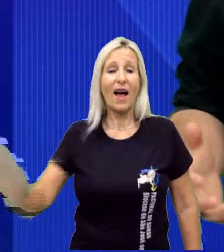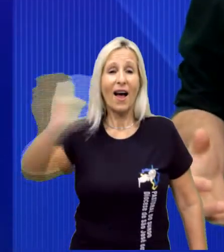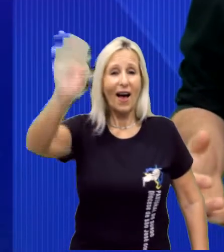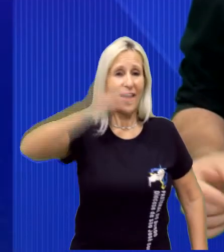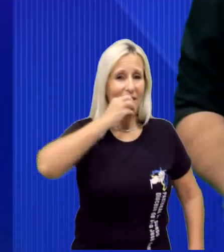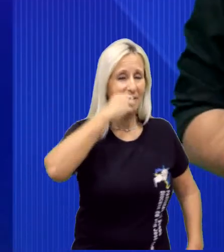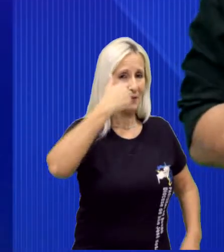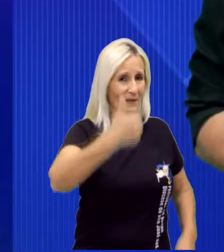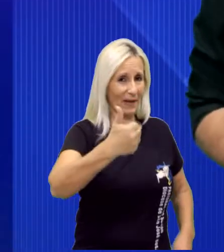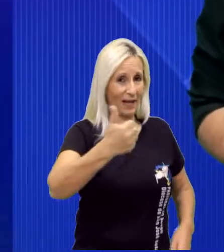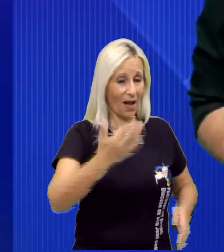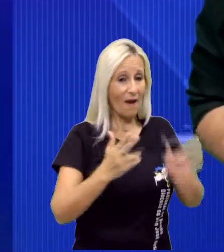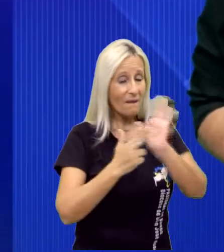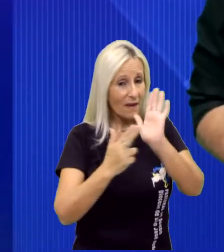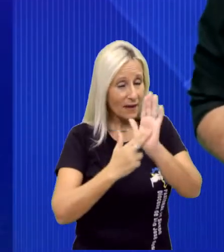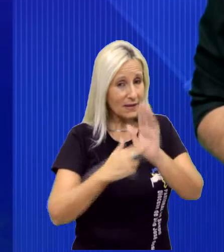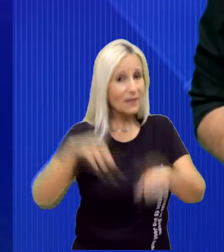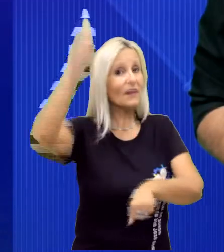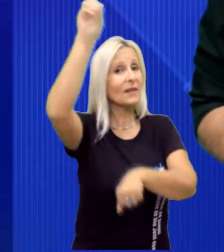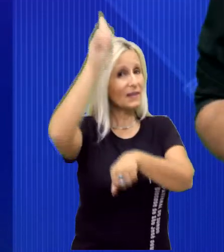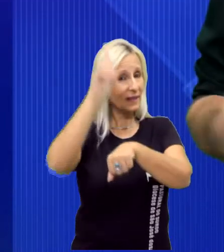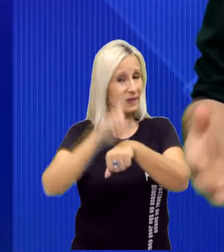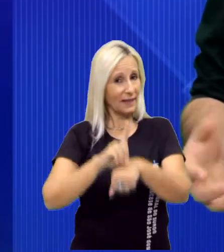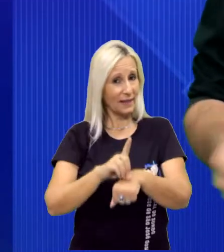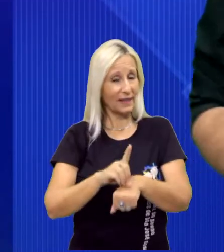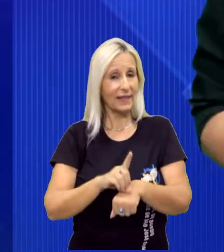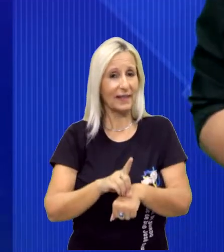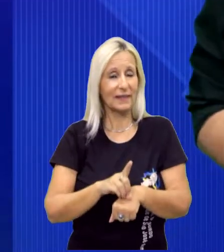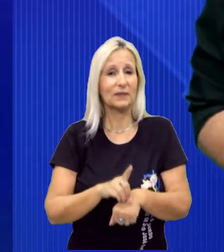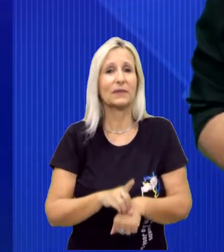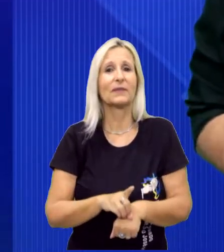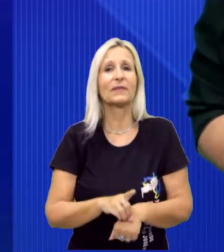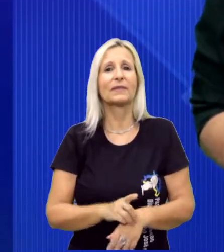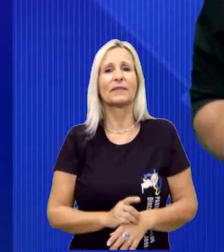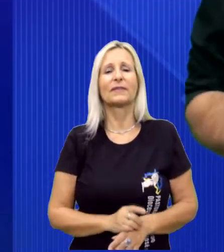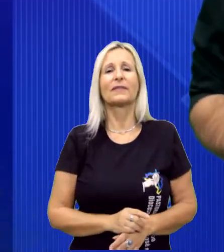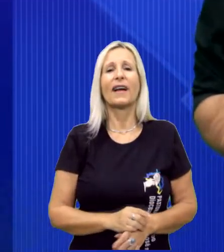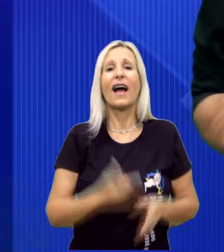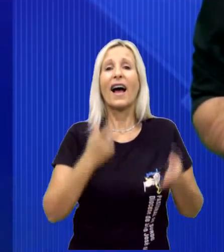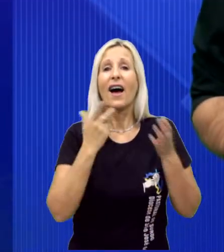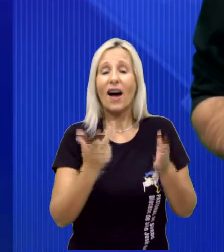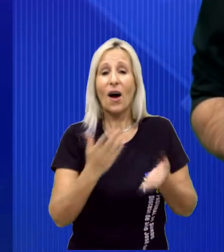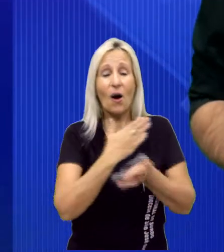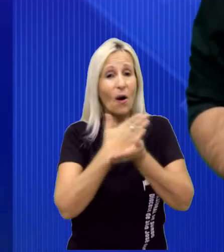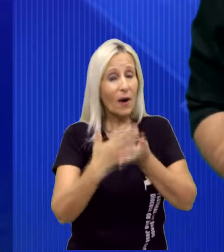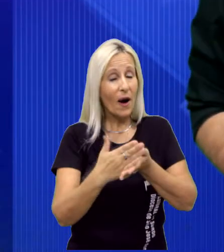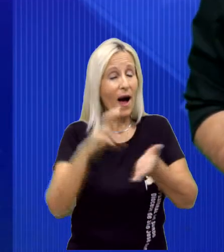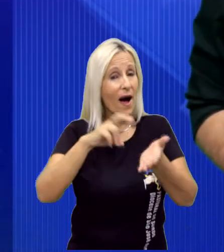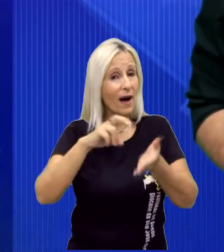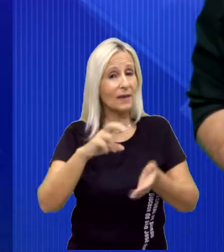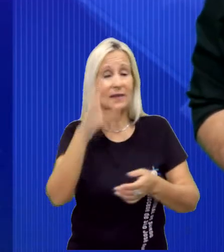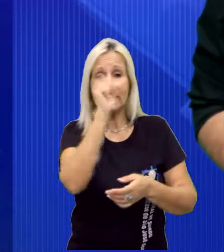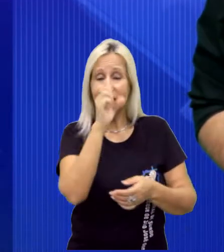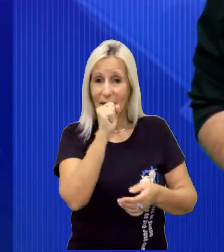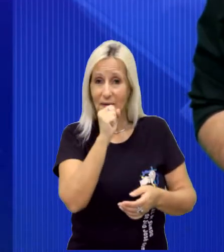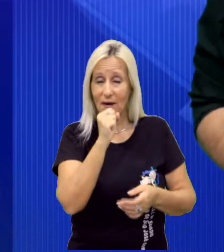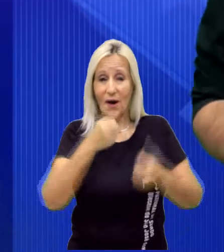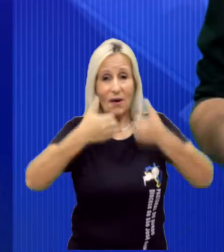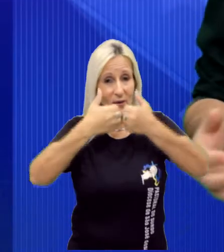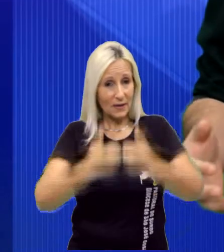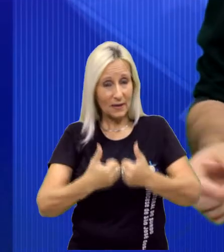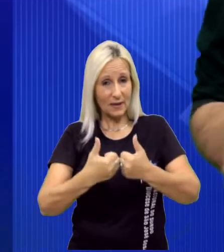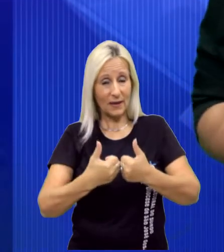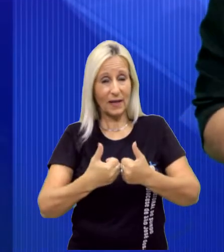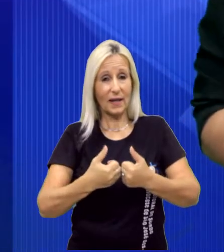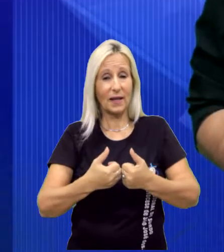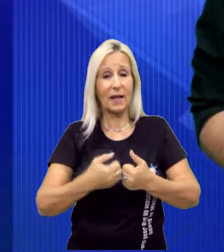Olá, tudo bem? Confira as atividades de nossa diocese agora no Giro Diocesano. Começa amanhã, sábado, o Circo de Jericó da Paróquia